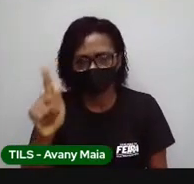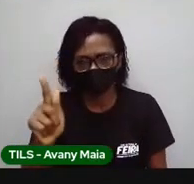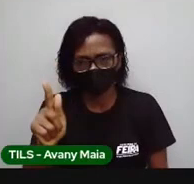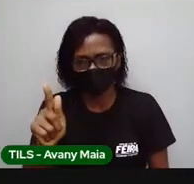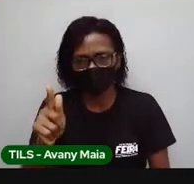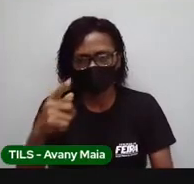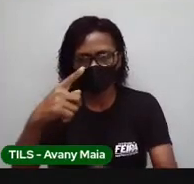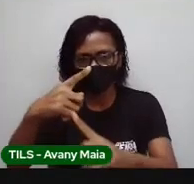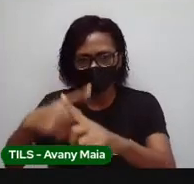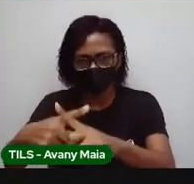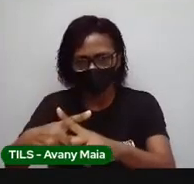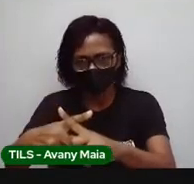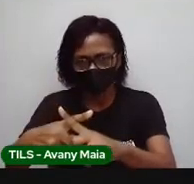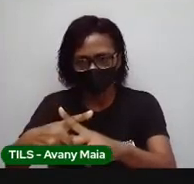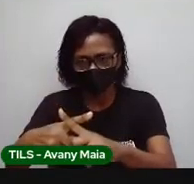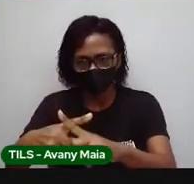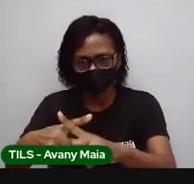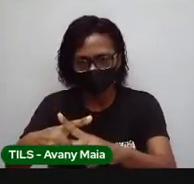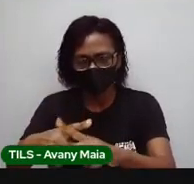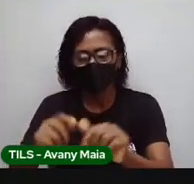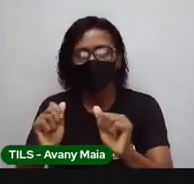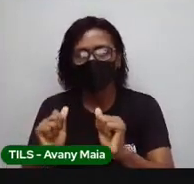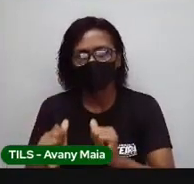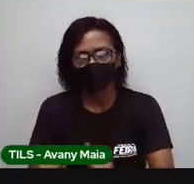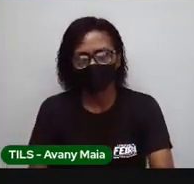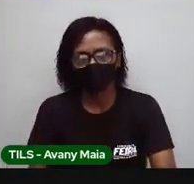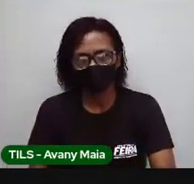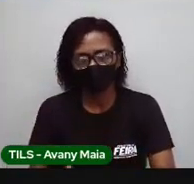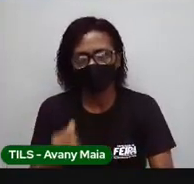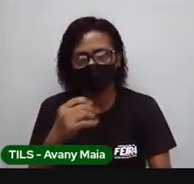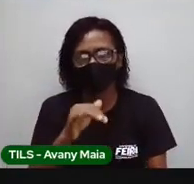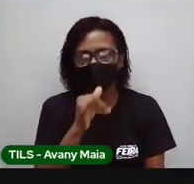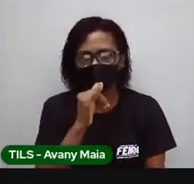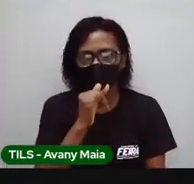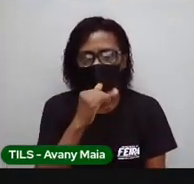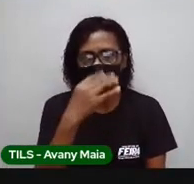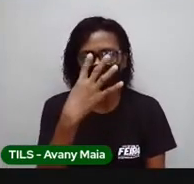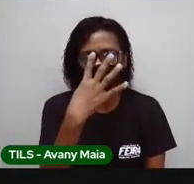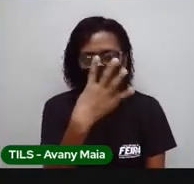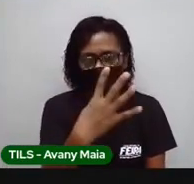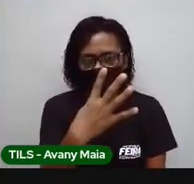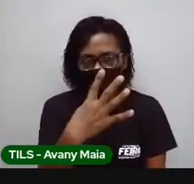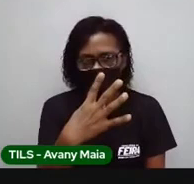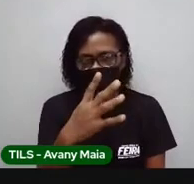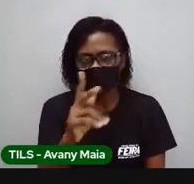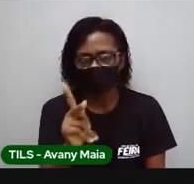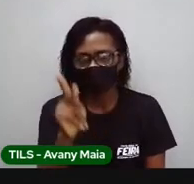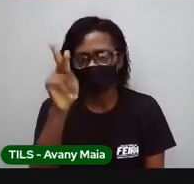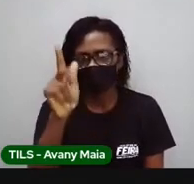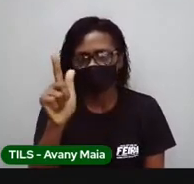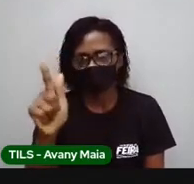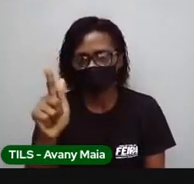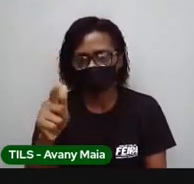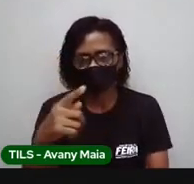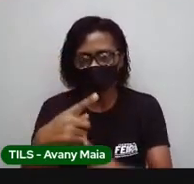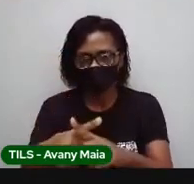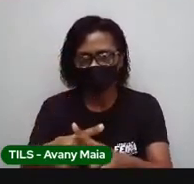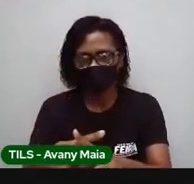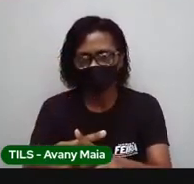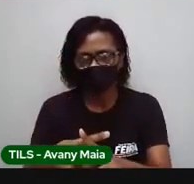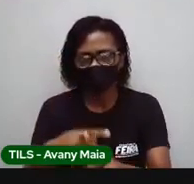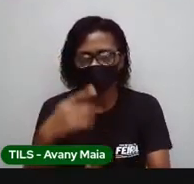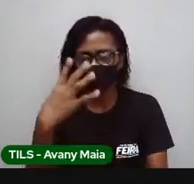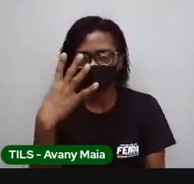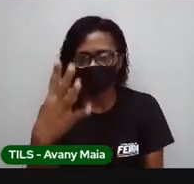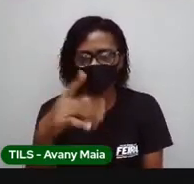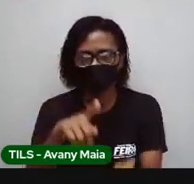Quatro quilogramas vezes mil, vai dar quatro mil gramas. Se eu